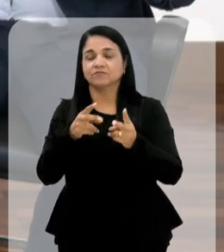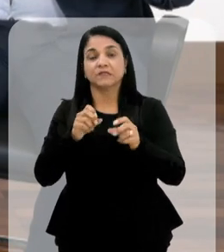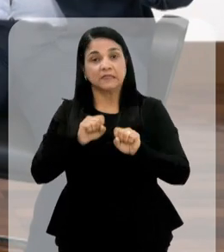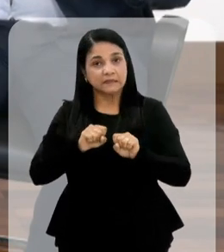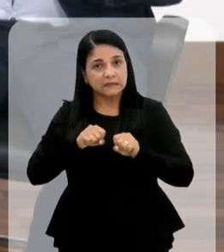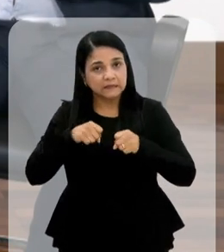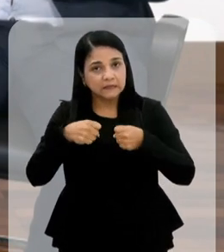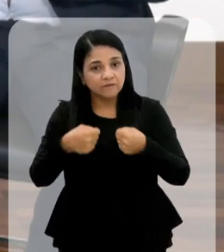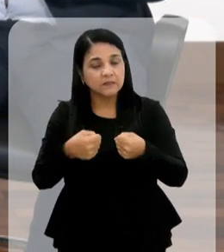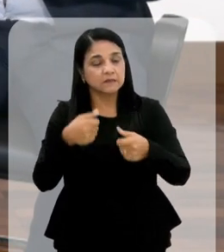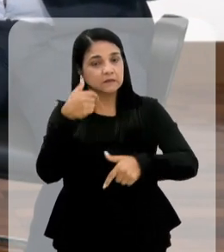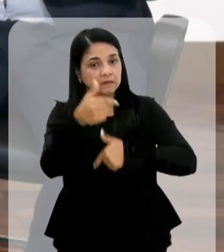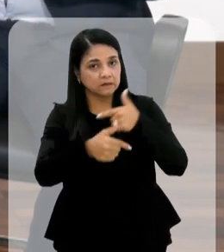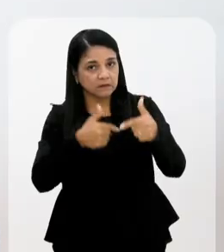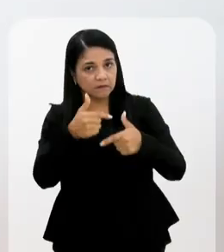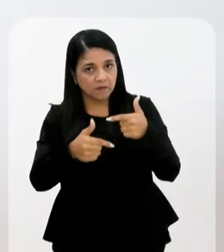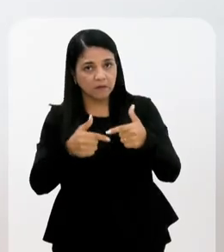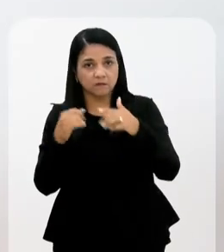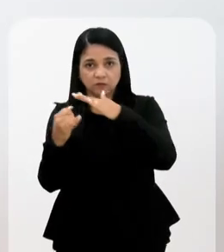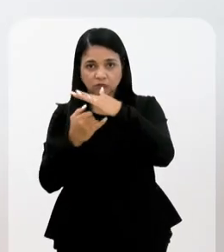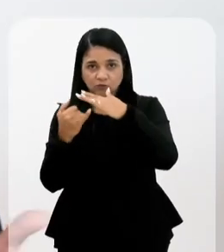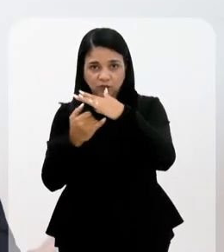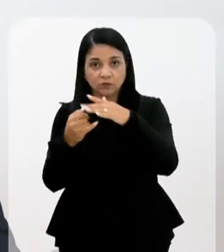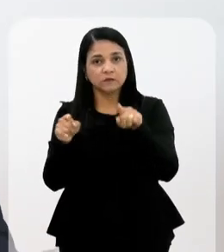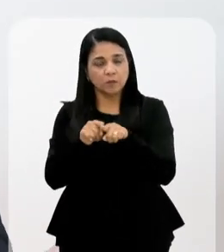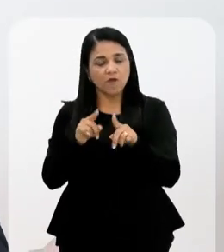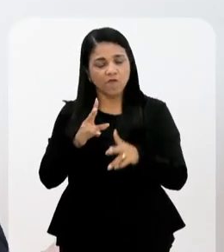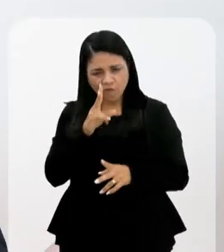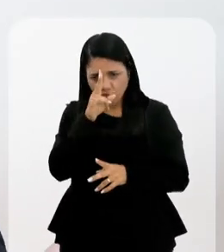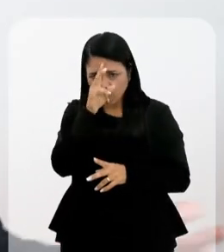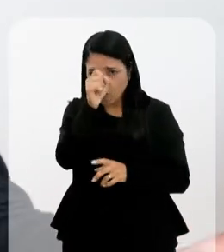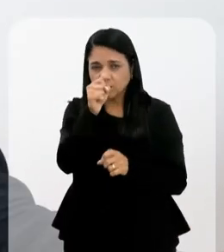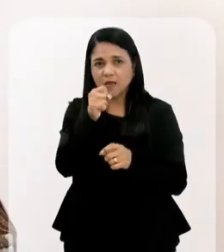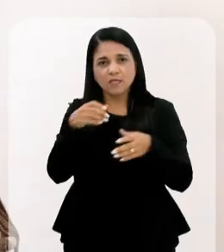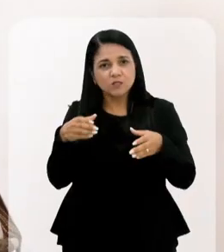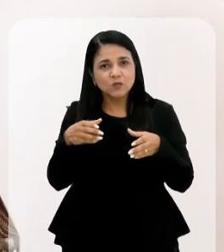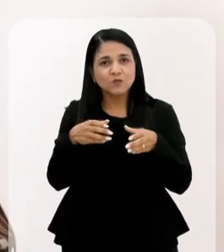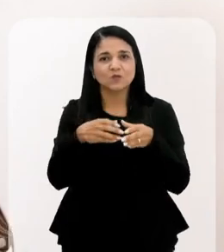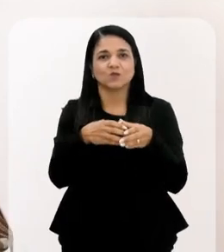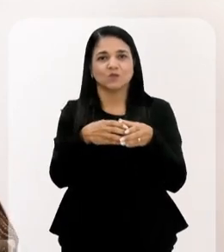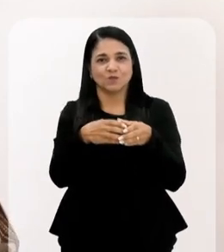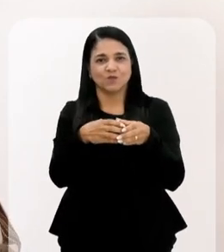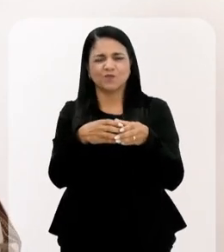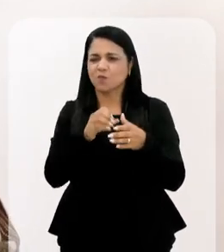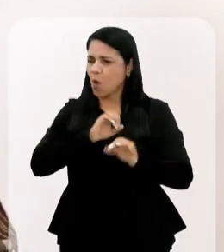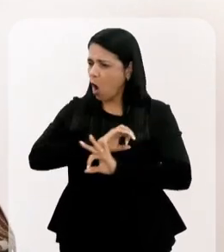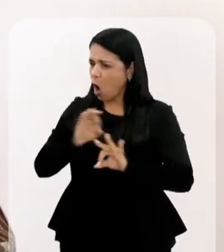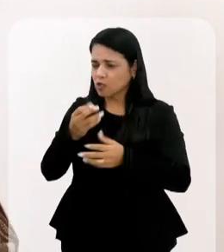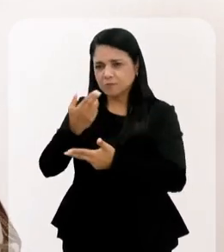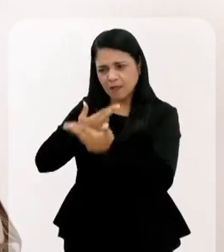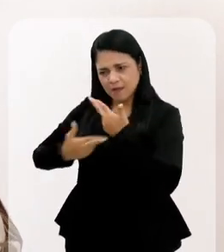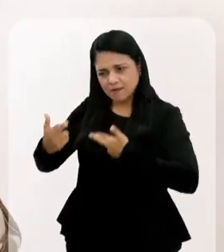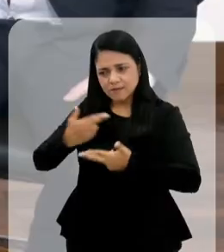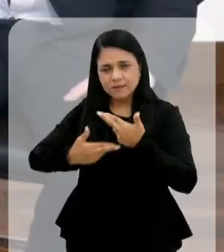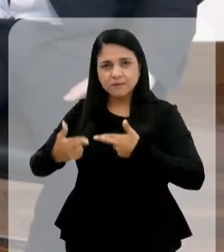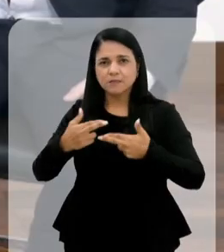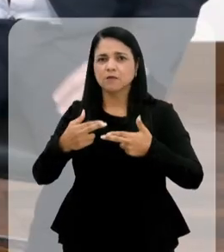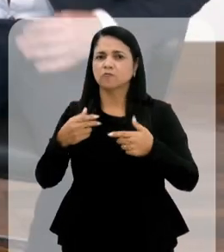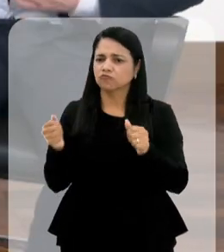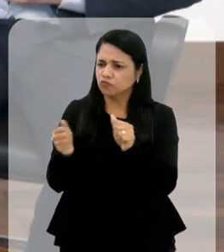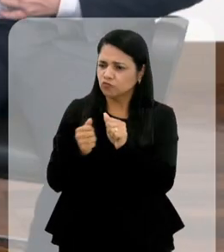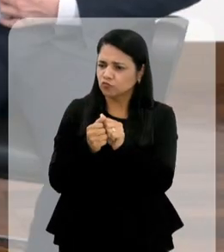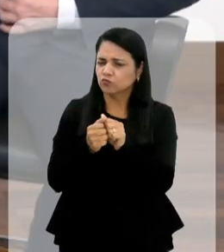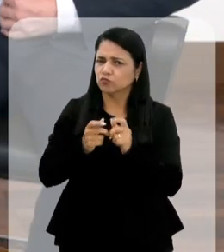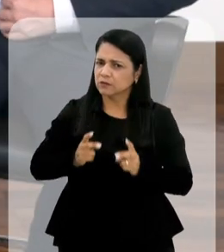trabalho de defesa da instituição, esse trabalho em rede sempre nos fortalece, né? Está no coletivo e sempre nos fortalece. relação, todas as vezes que eu vi que